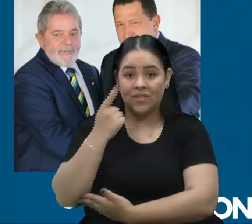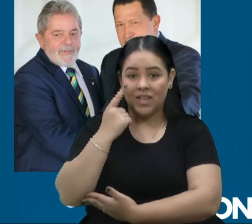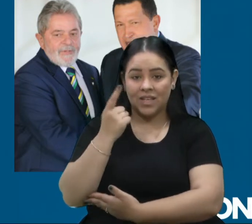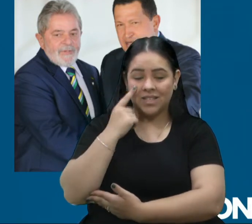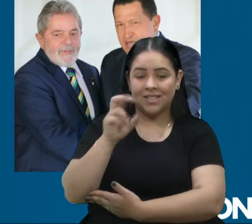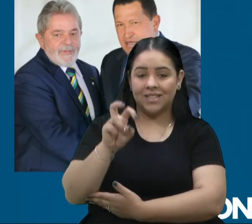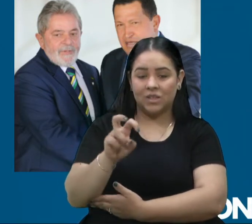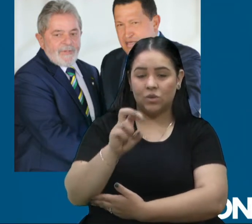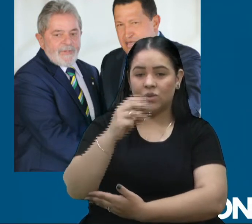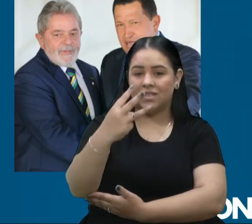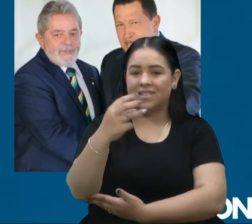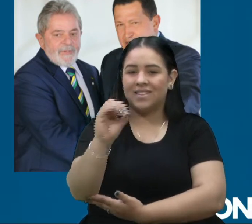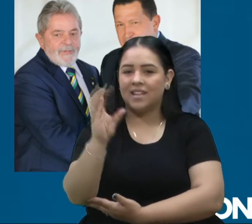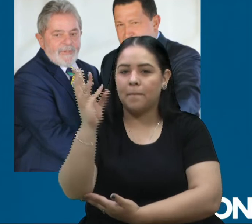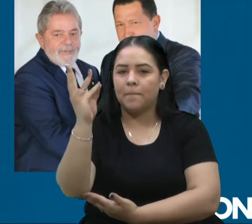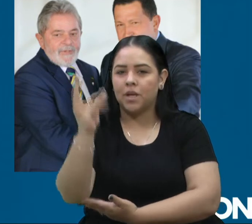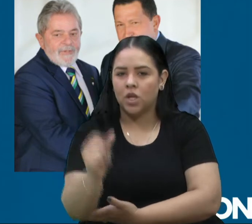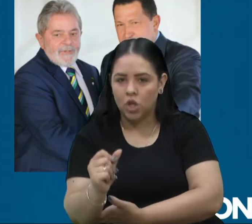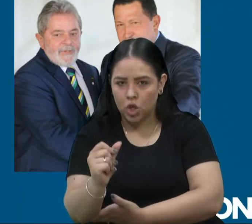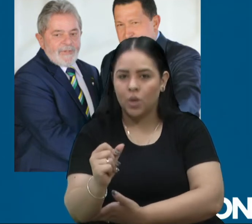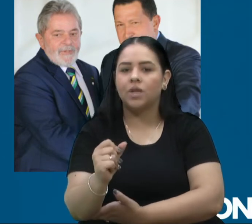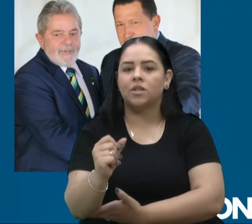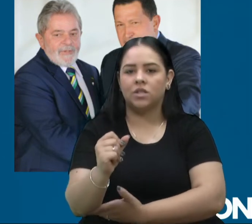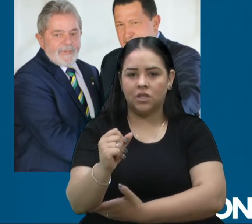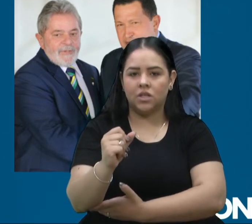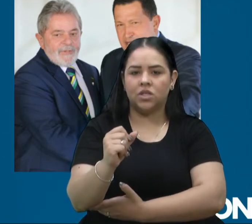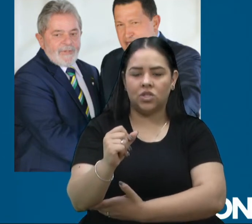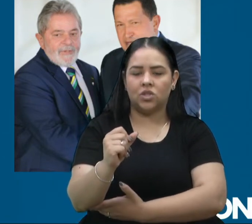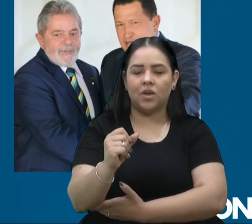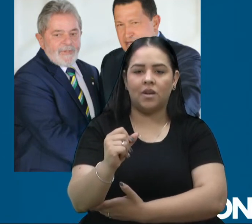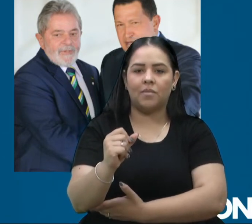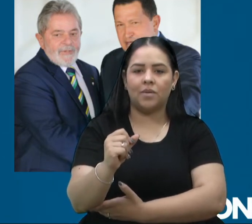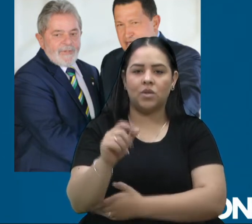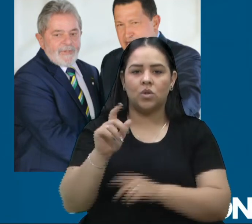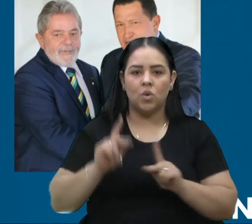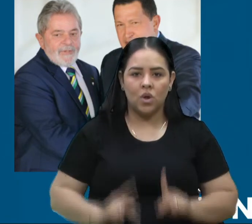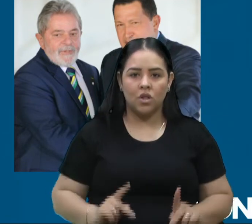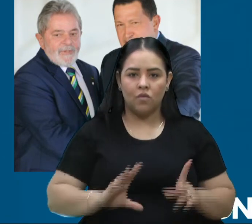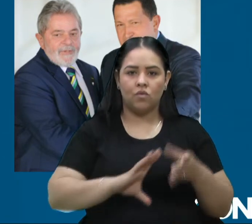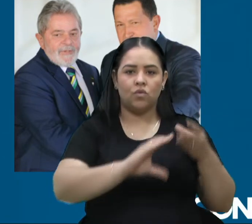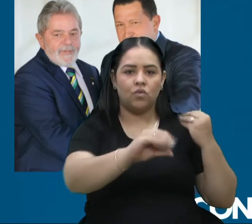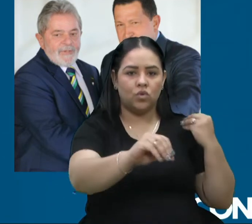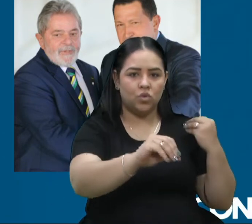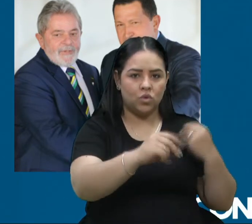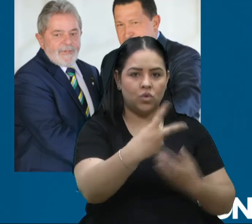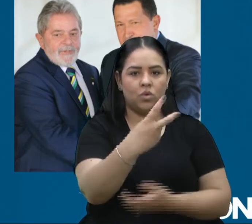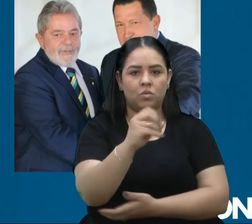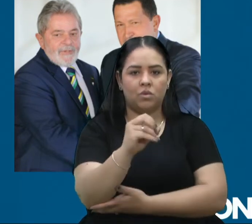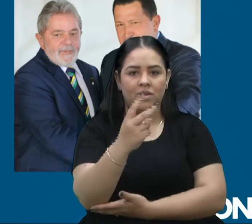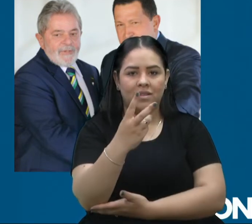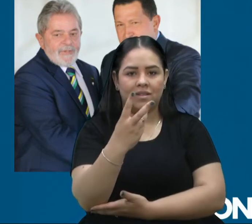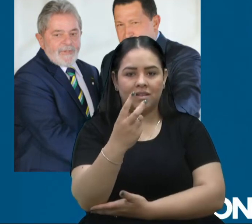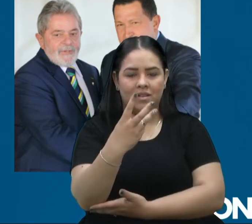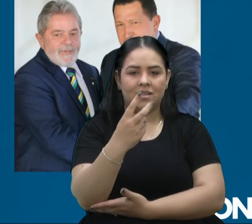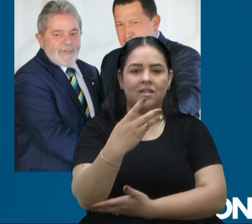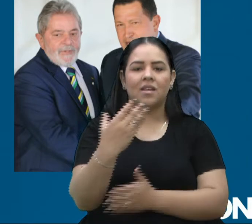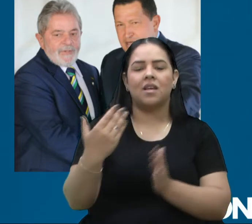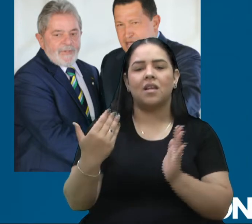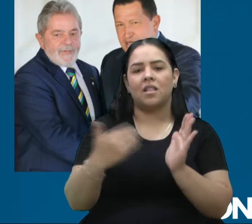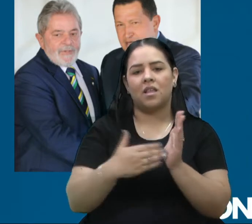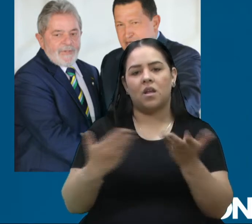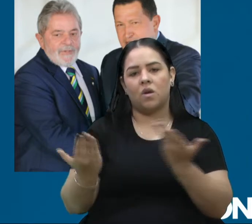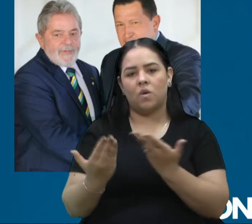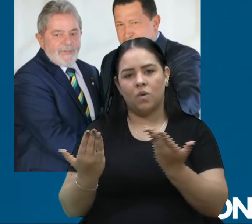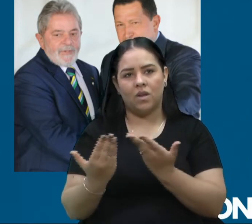milhões de habitantes da Venezuela fugiram do país. A economia de 2013 para cá teve uma queda de 80% em inflação, que alguns